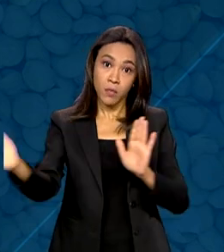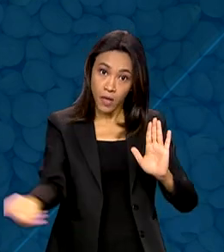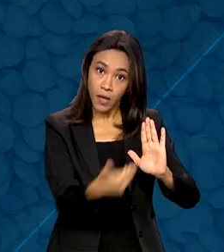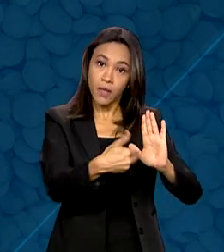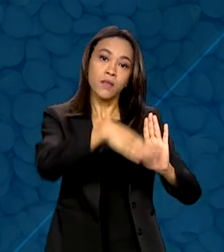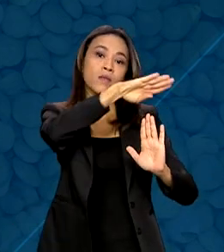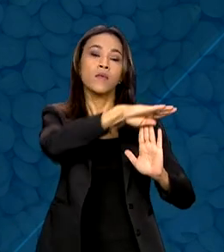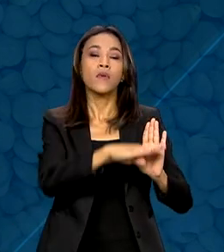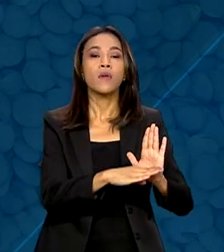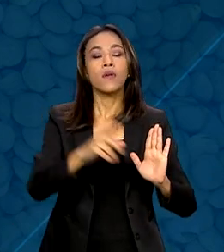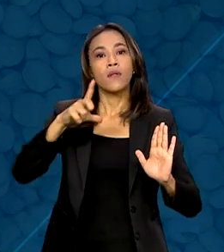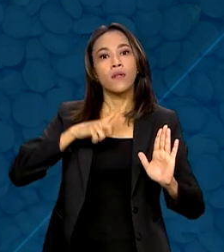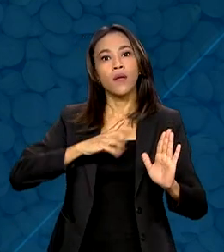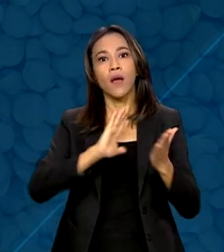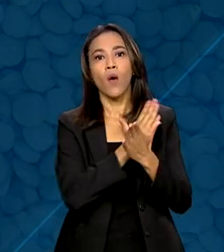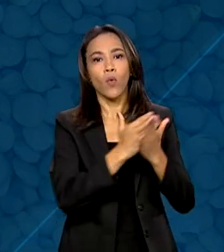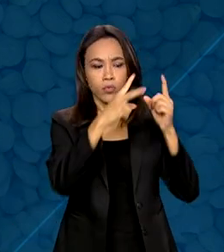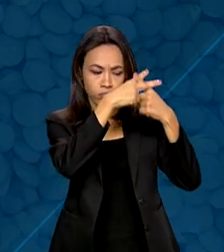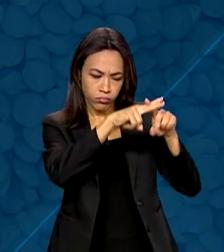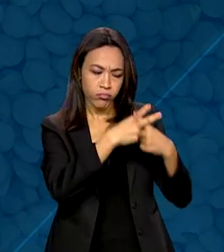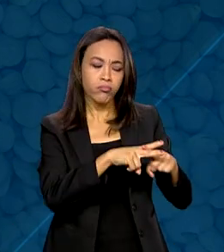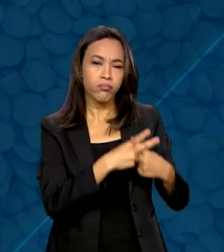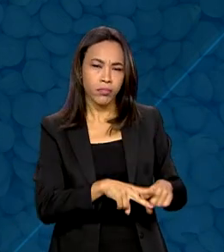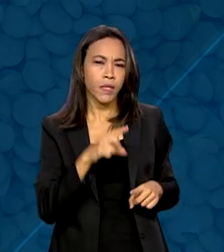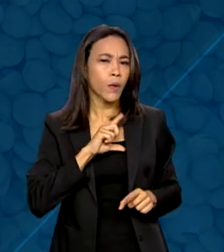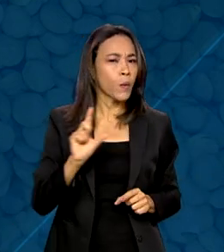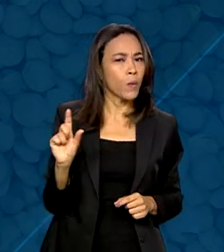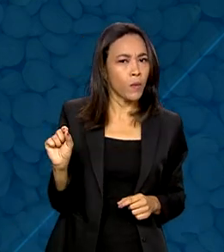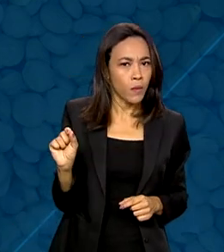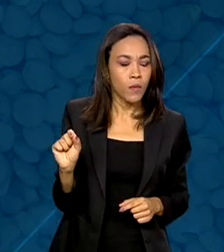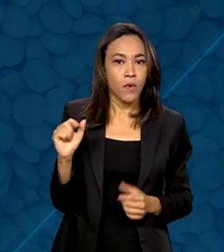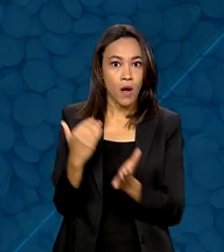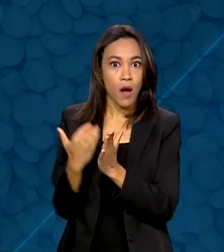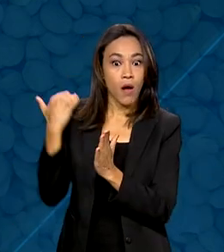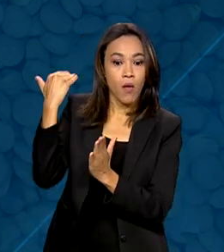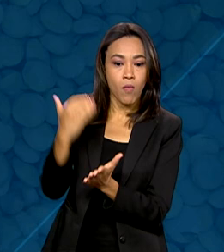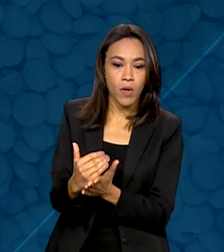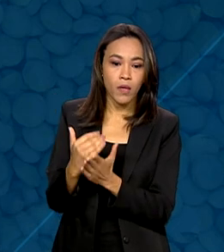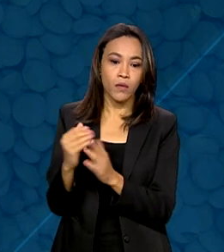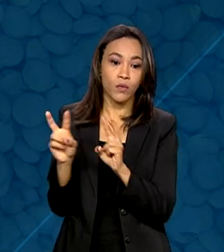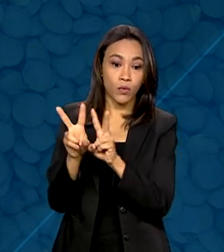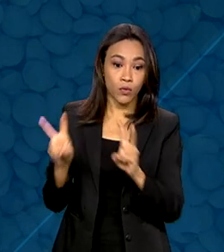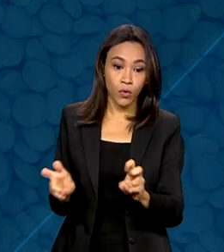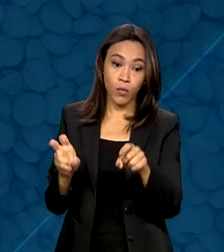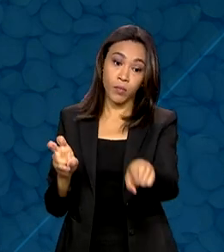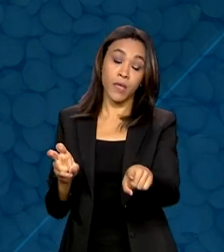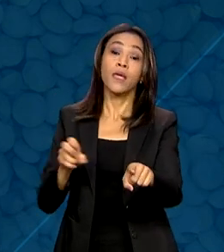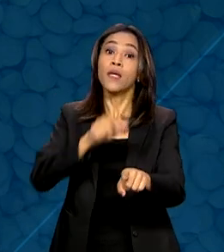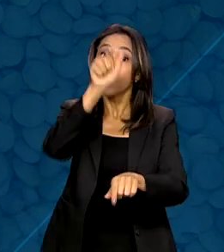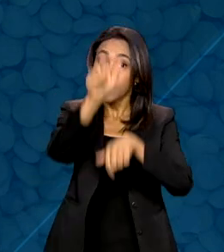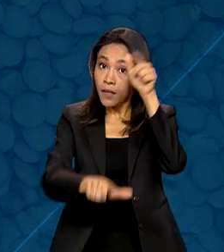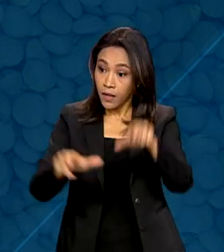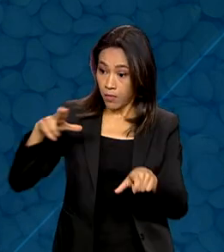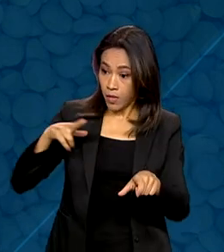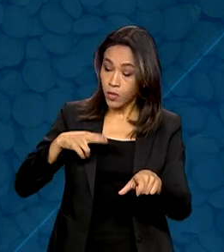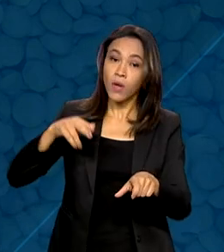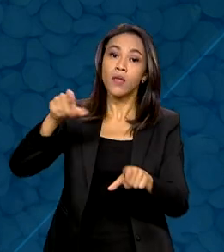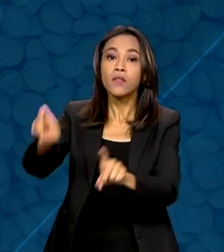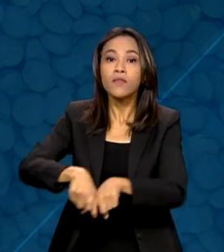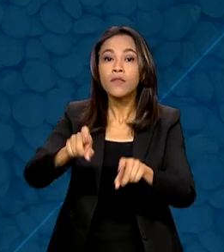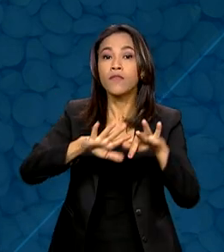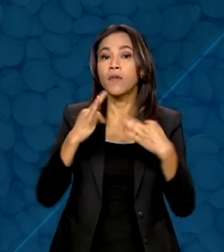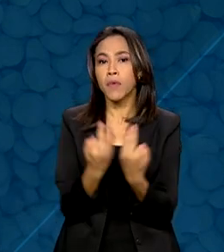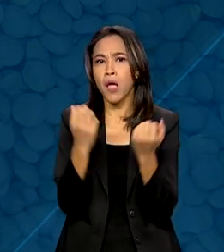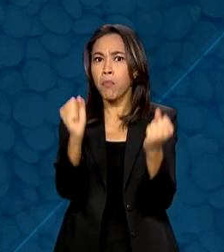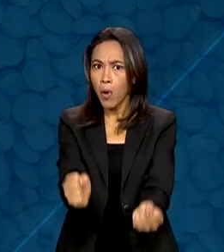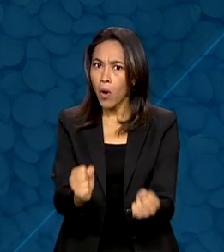versão conta com algumas atualizações. Entre elas, está o aumento na cota individual que os agricultores familiares podem